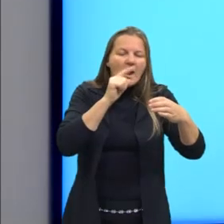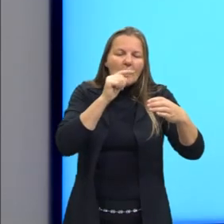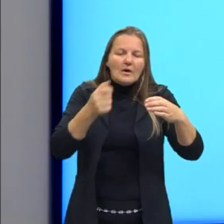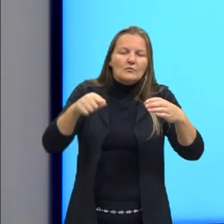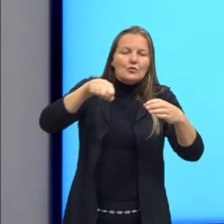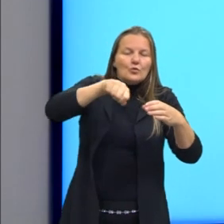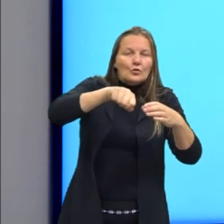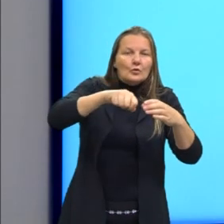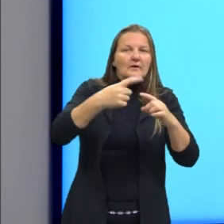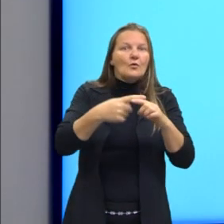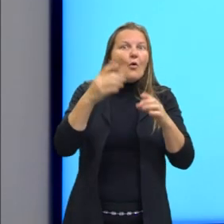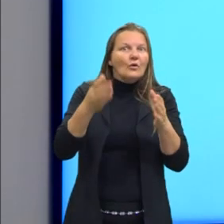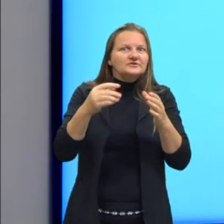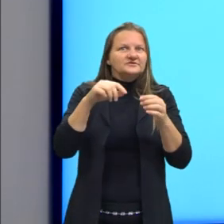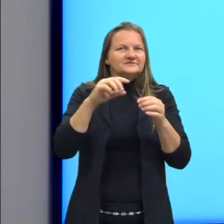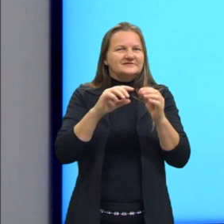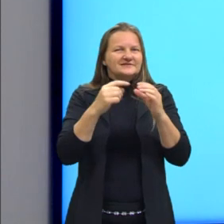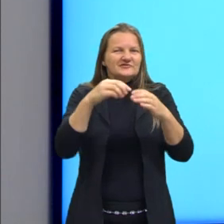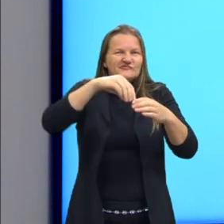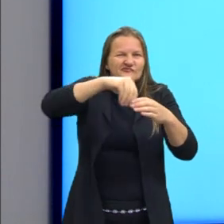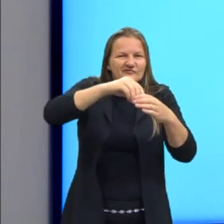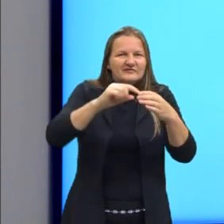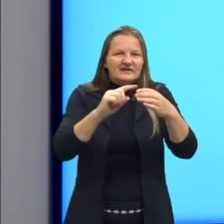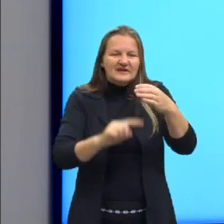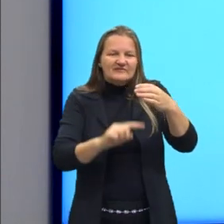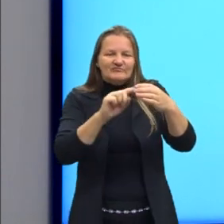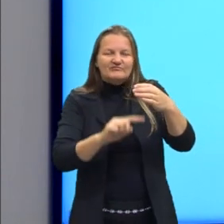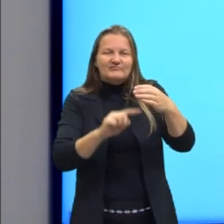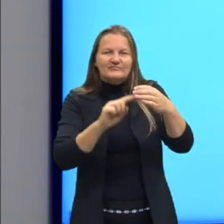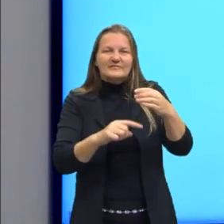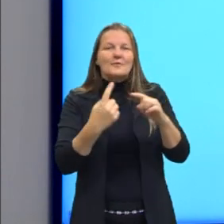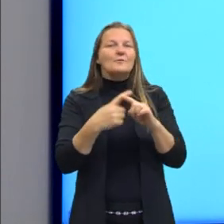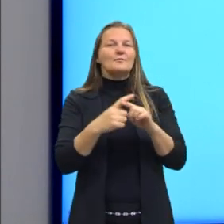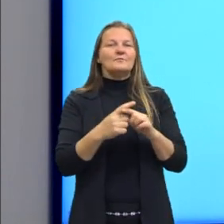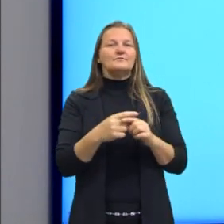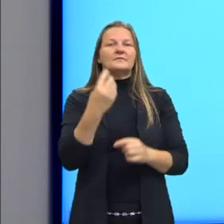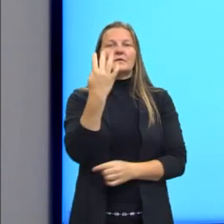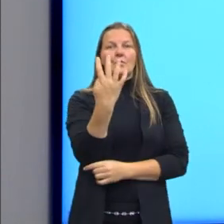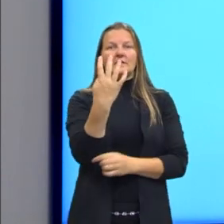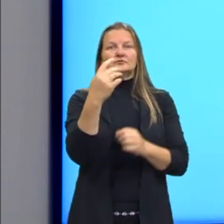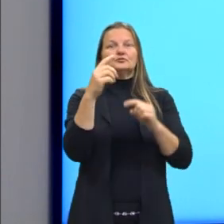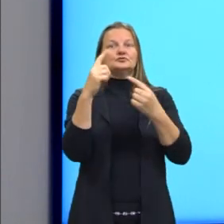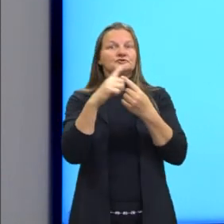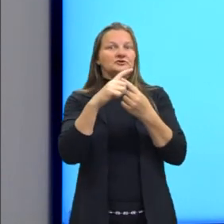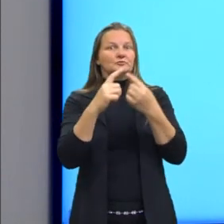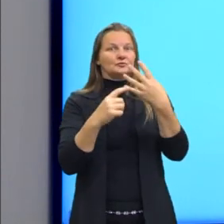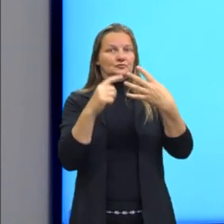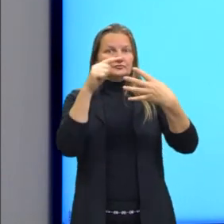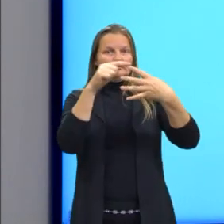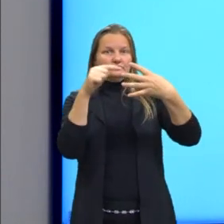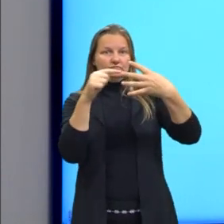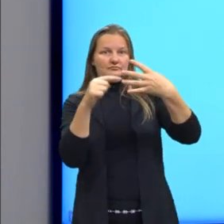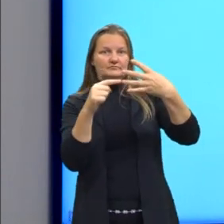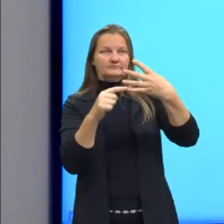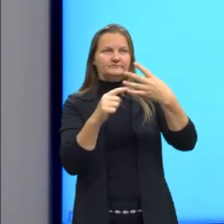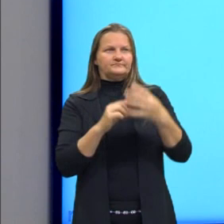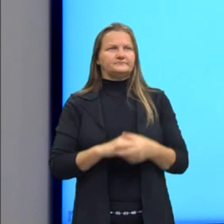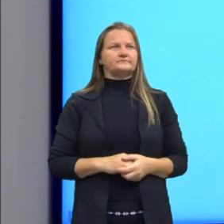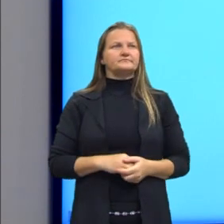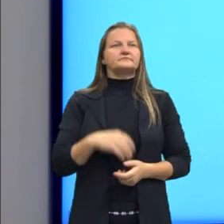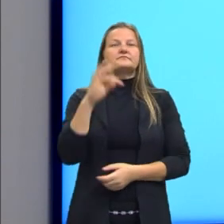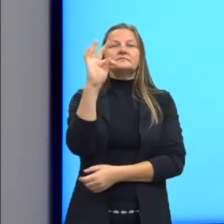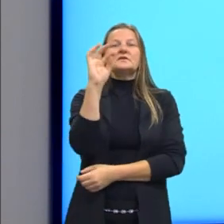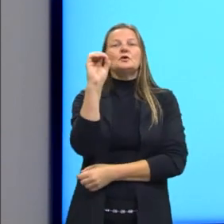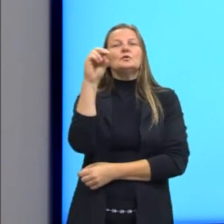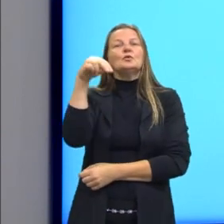Então, existem quatro propriedades coligativas. Eu vou iniciar com a tonoscopia ou